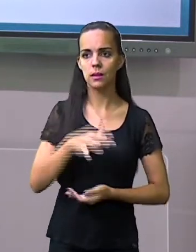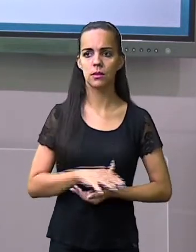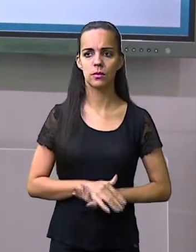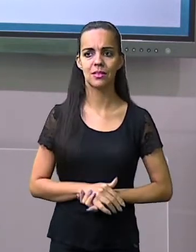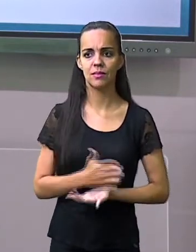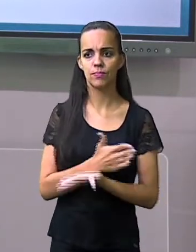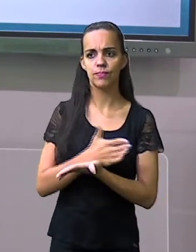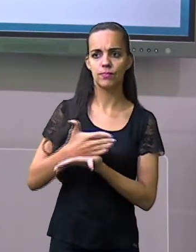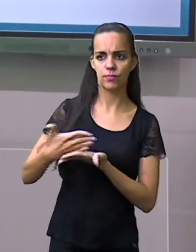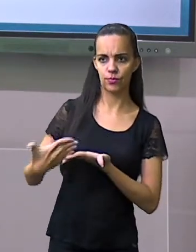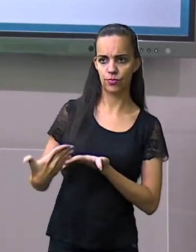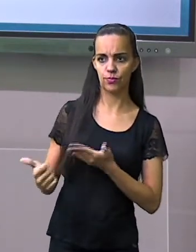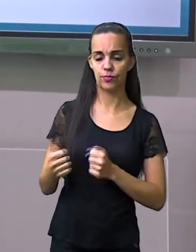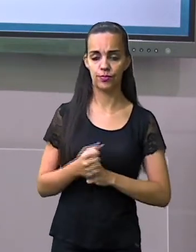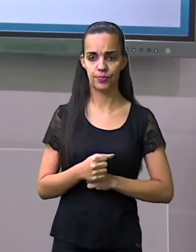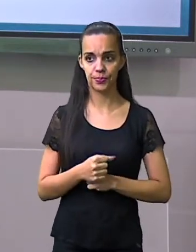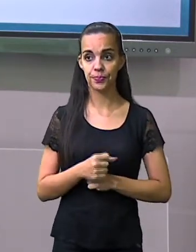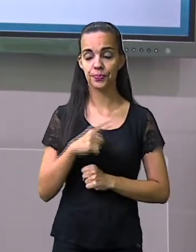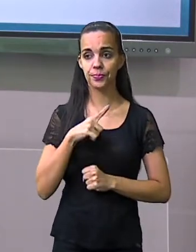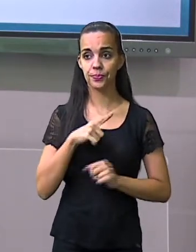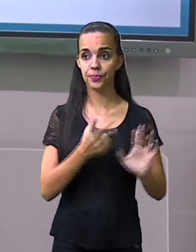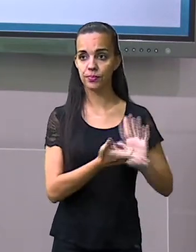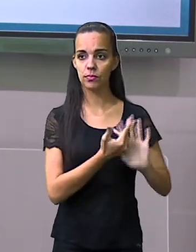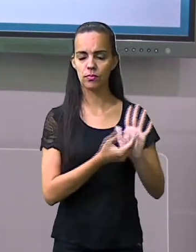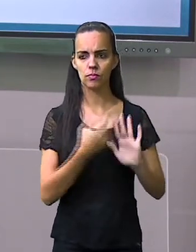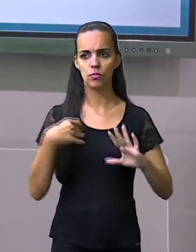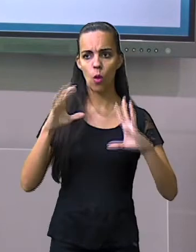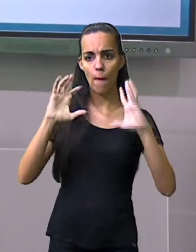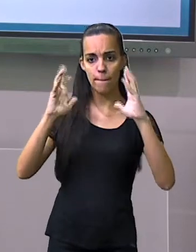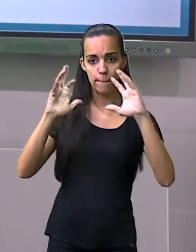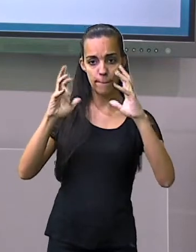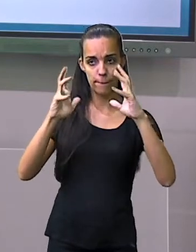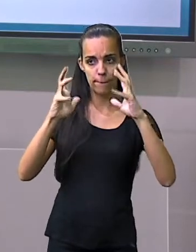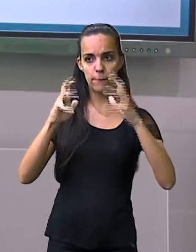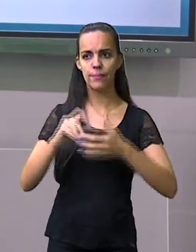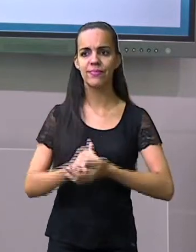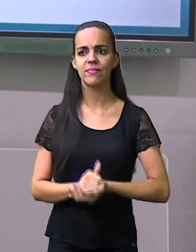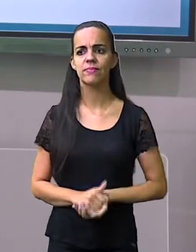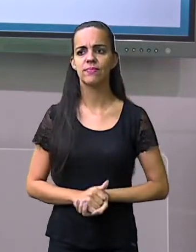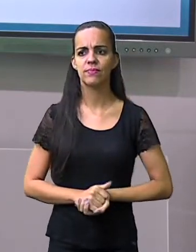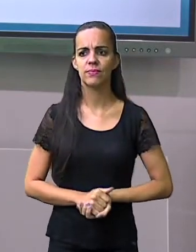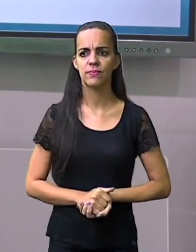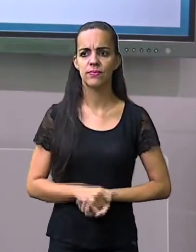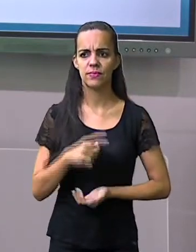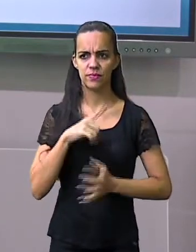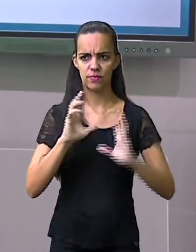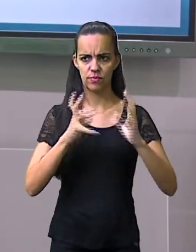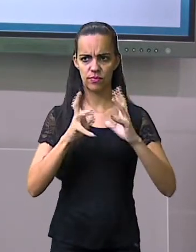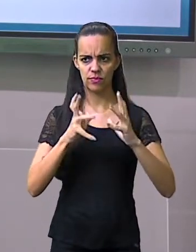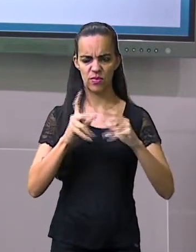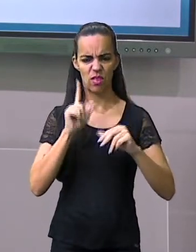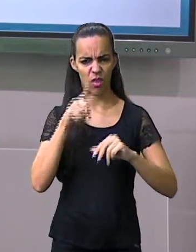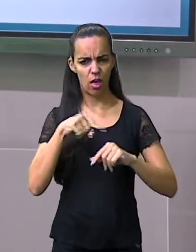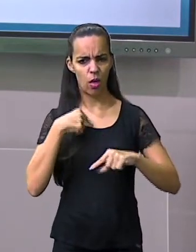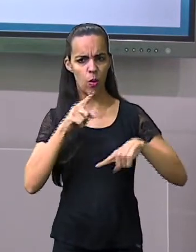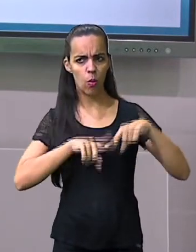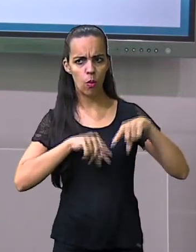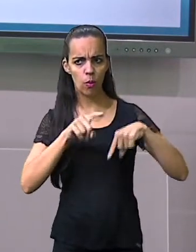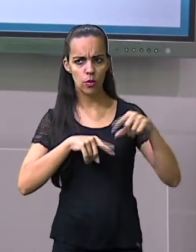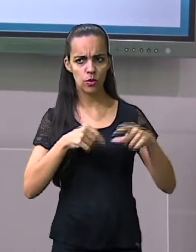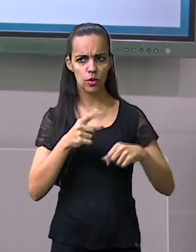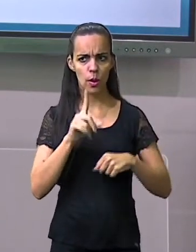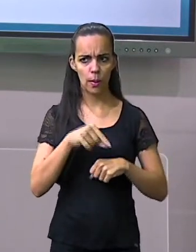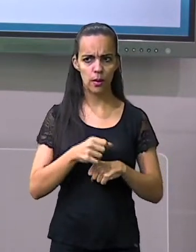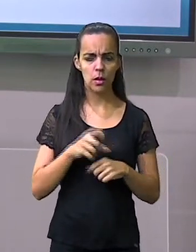começando da imagem da nossa bola, você acha aí que a bola, ela é um objeto que